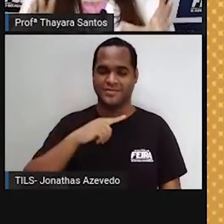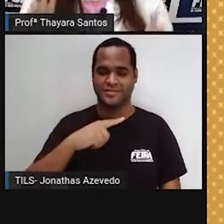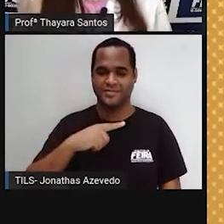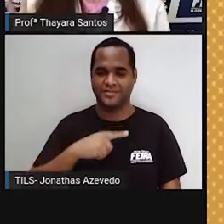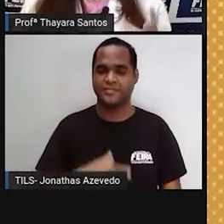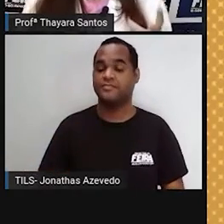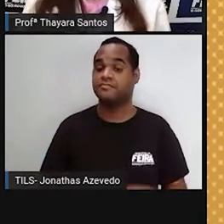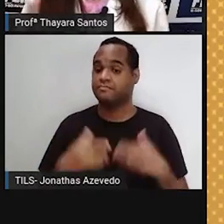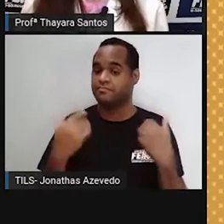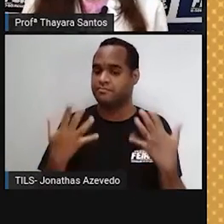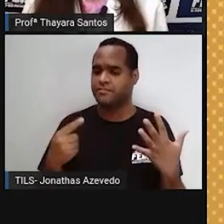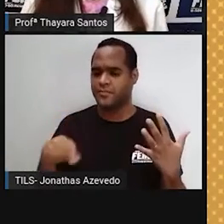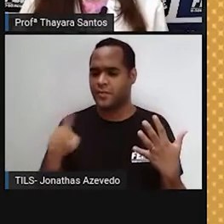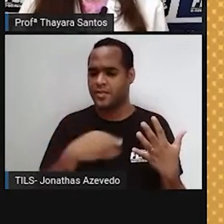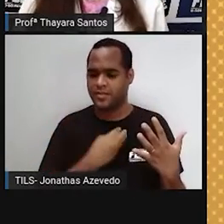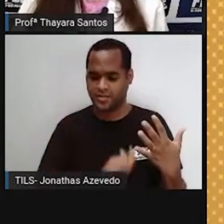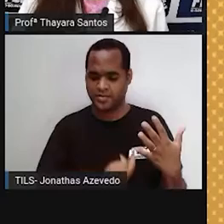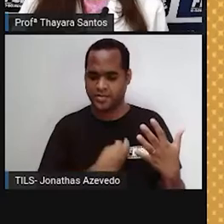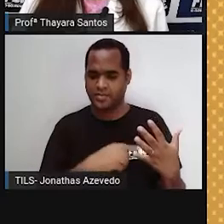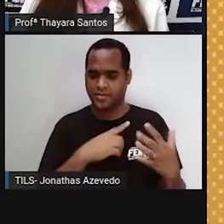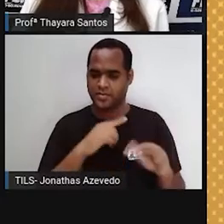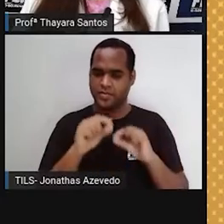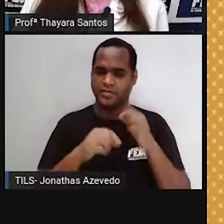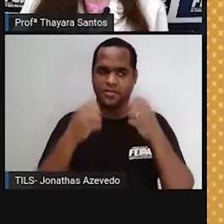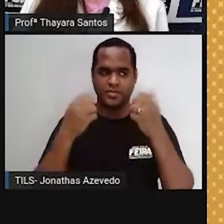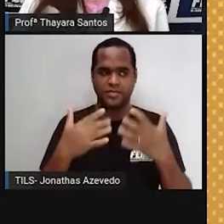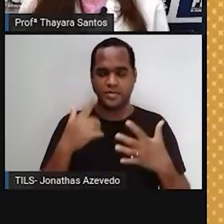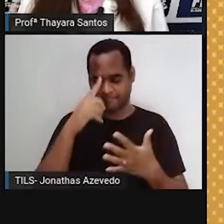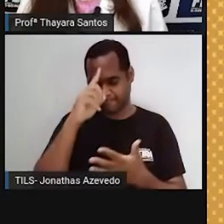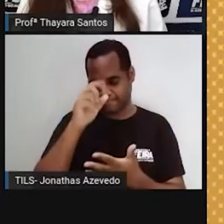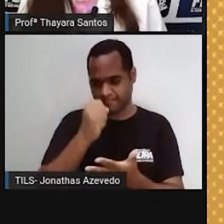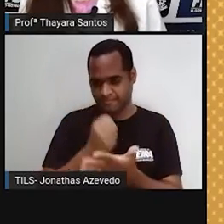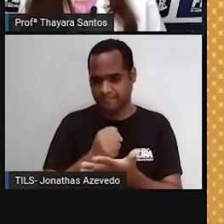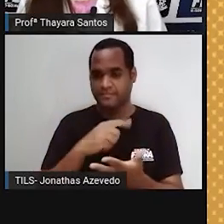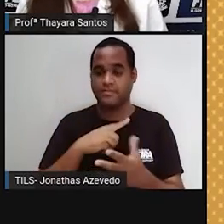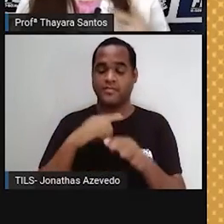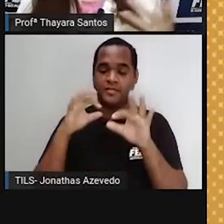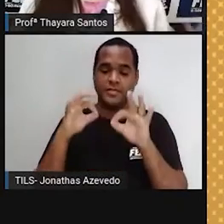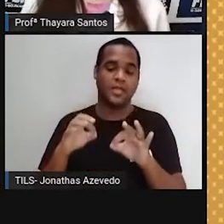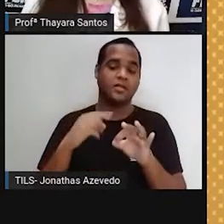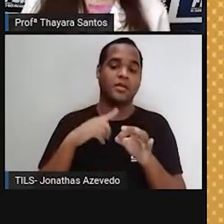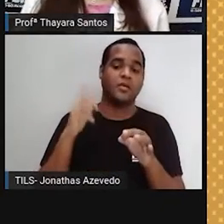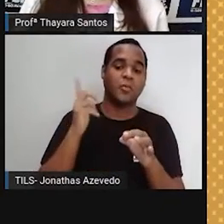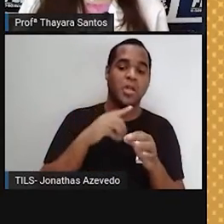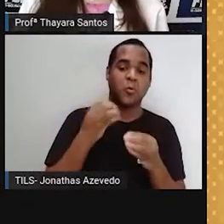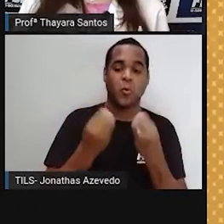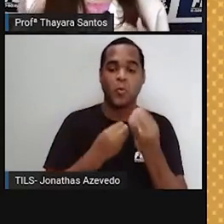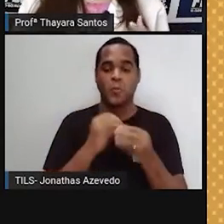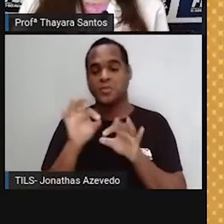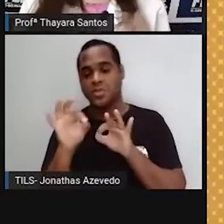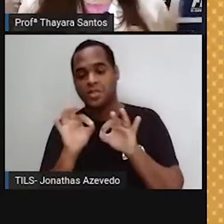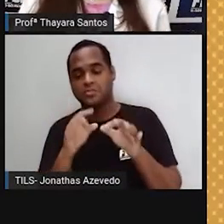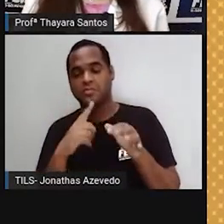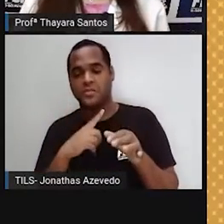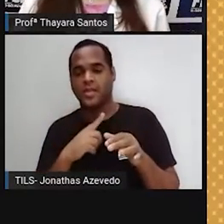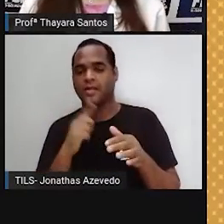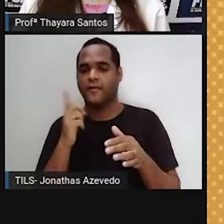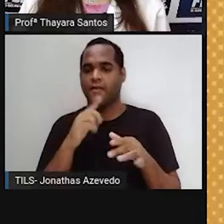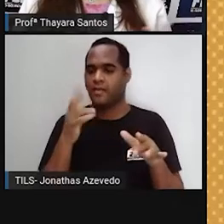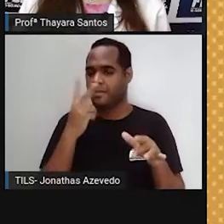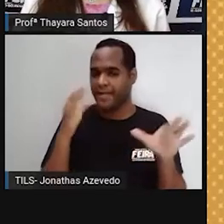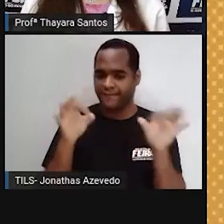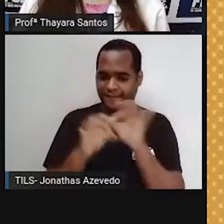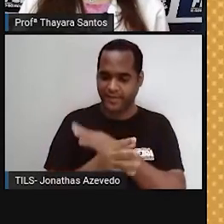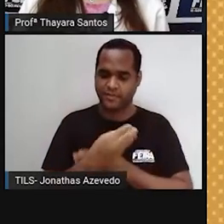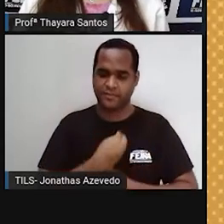a gente tem algumas evidências pra determinar se aquela estrela tá próxima ou ainda tá distante de encerrar o seu tempo